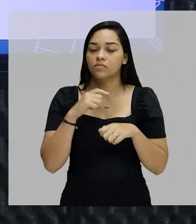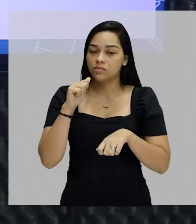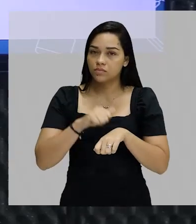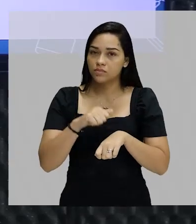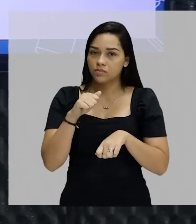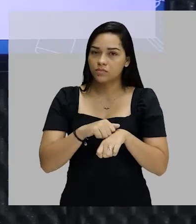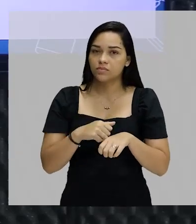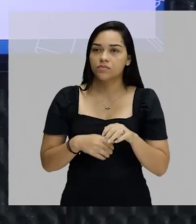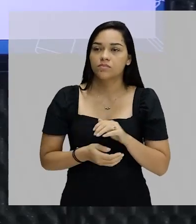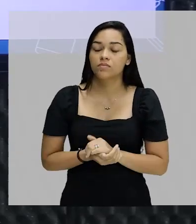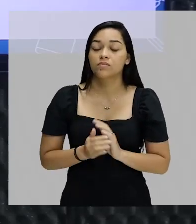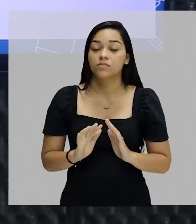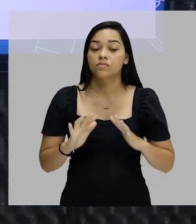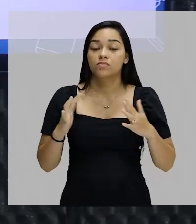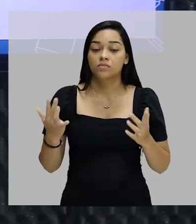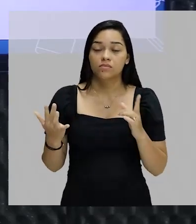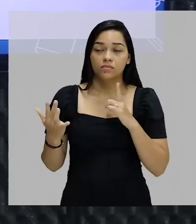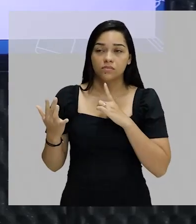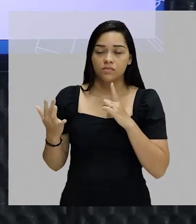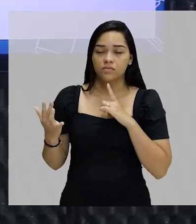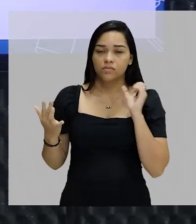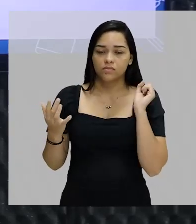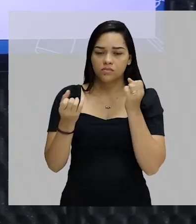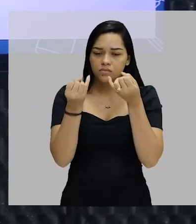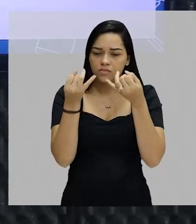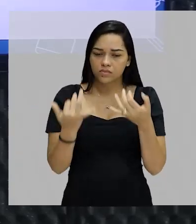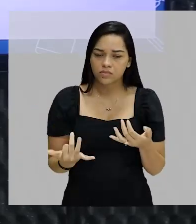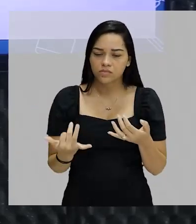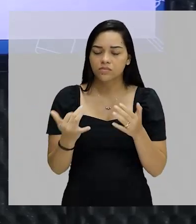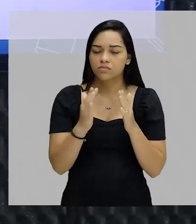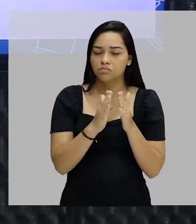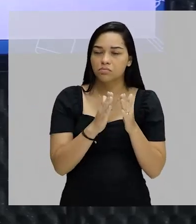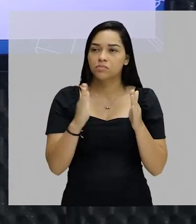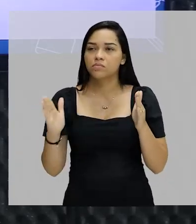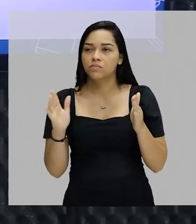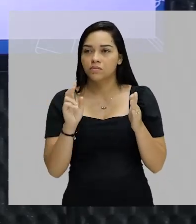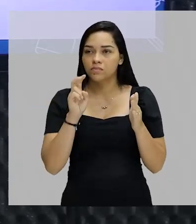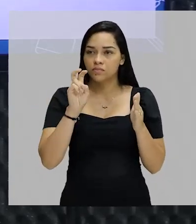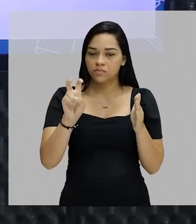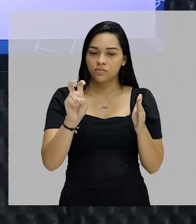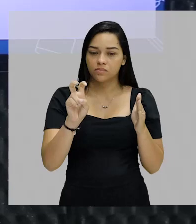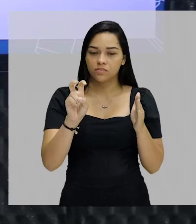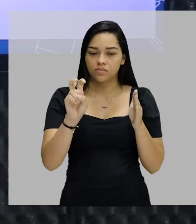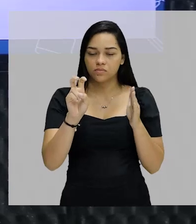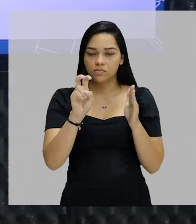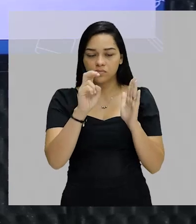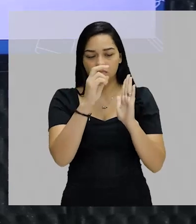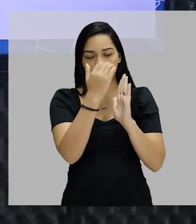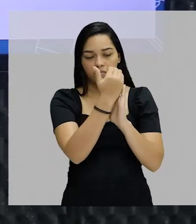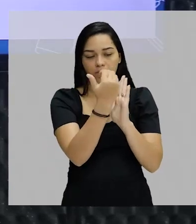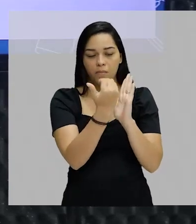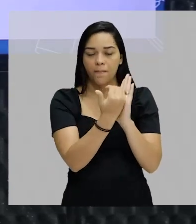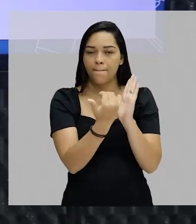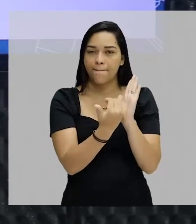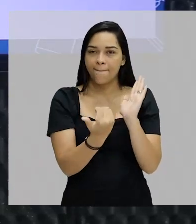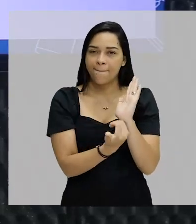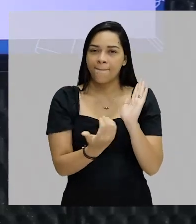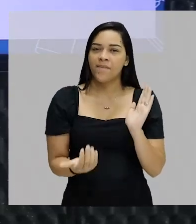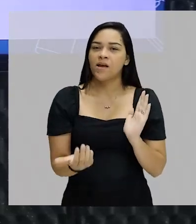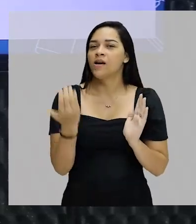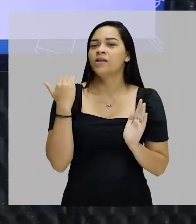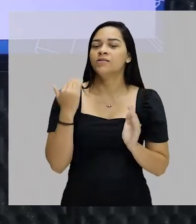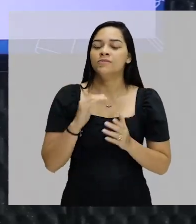pobreza. E para ficar tudo muito bem explicadinho, eu dividi essa aula em cinco tópicos. Cinco, ok? Vamos lá.